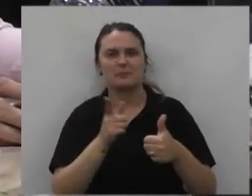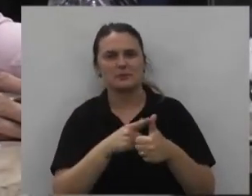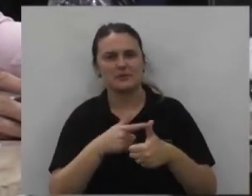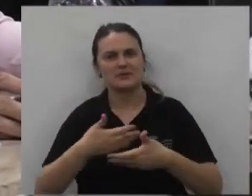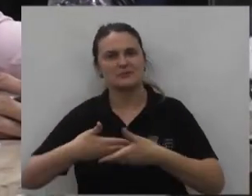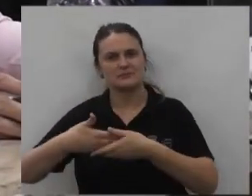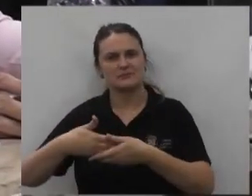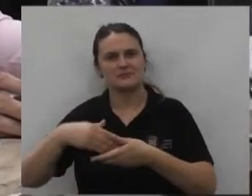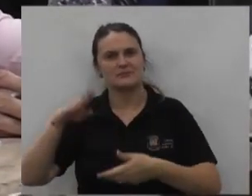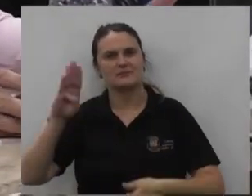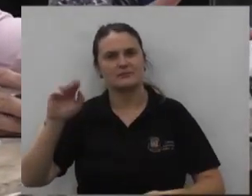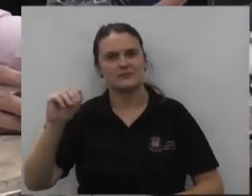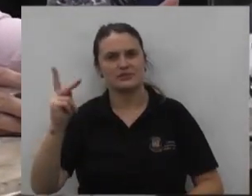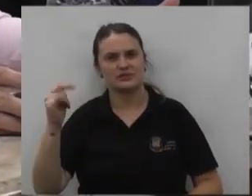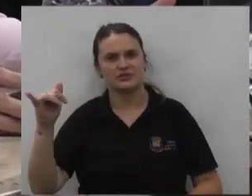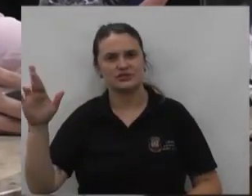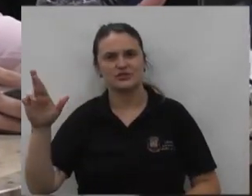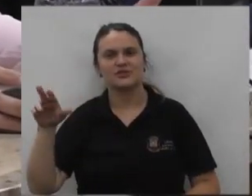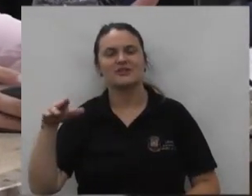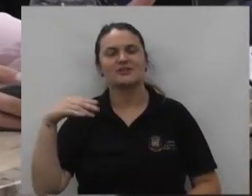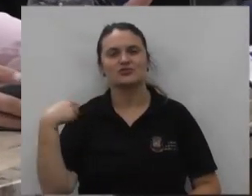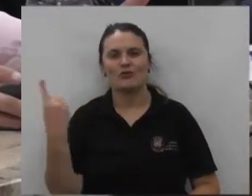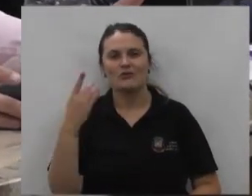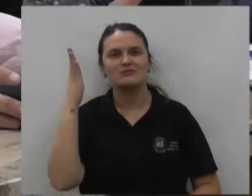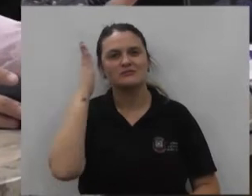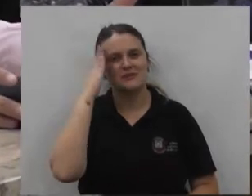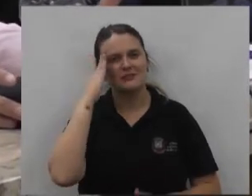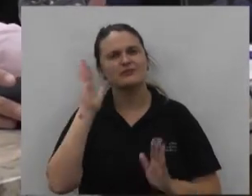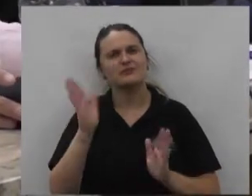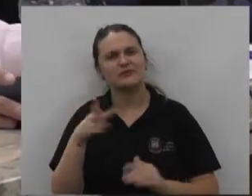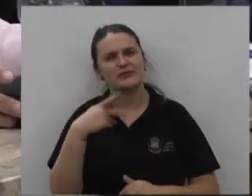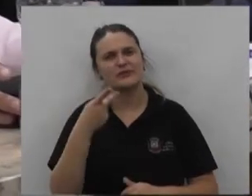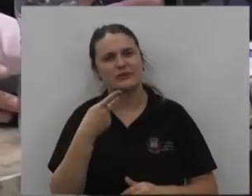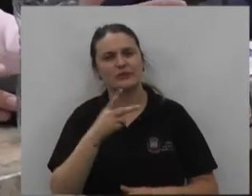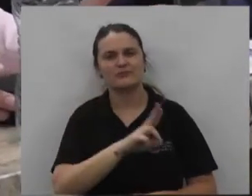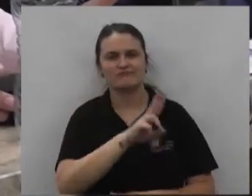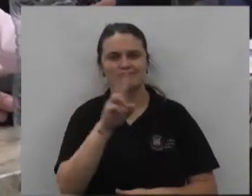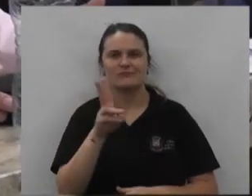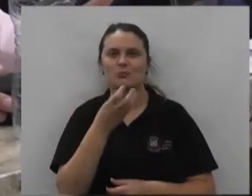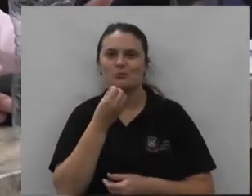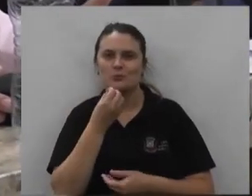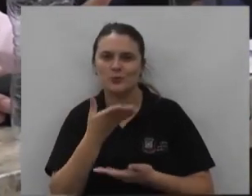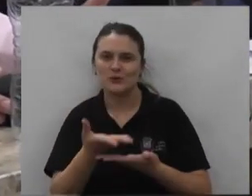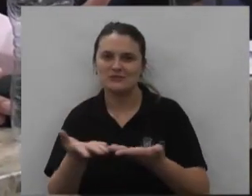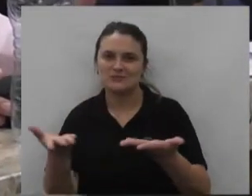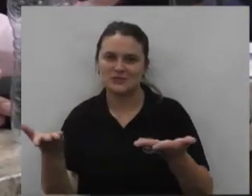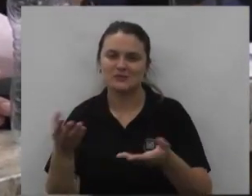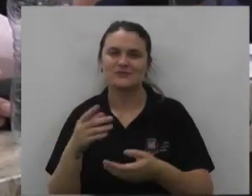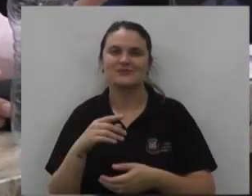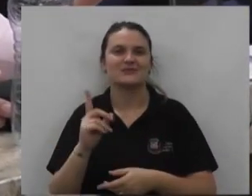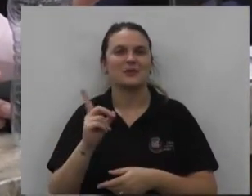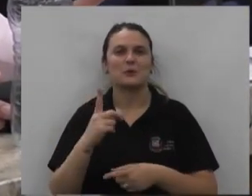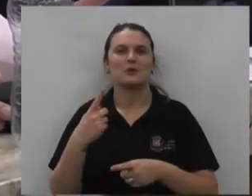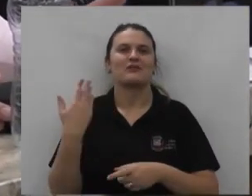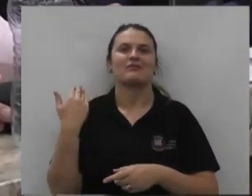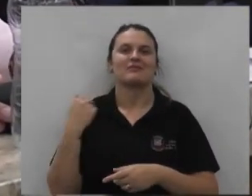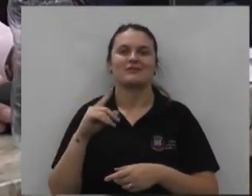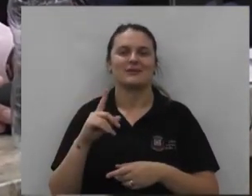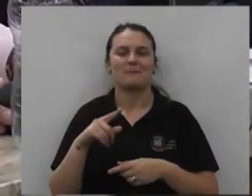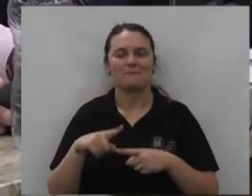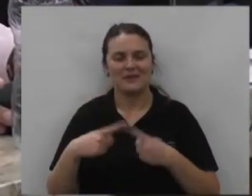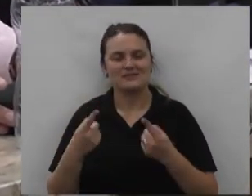parabéns Bashir a gente sabe que já foi falado né na vitória vai estar em boas mãos não que não estava